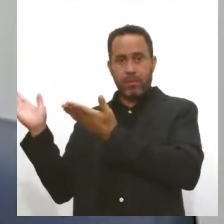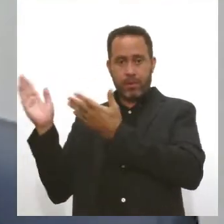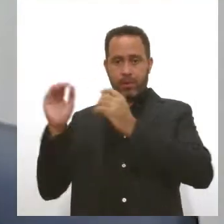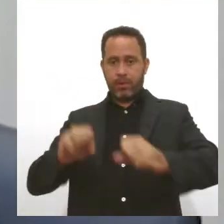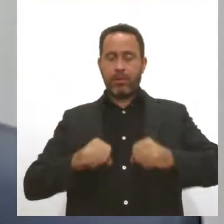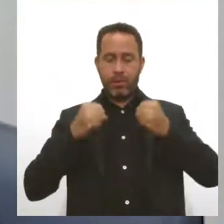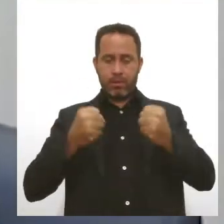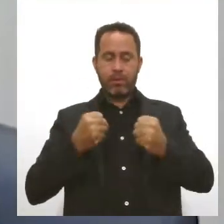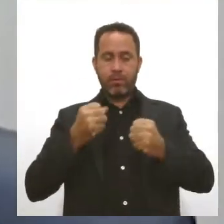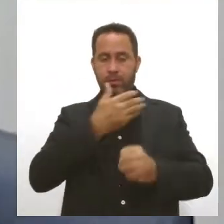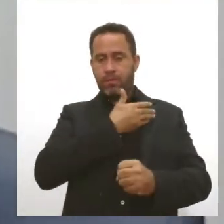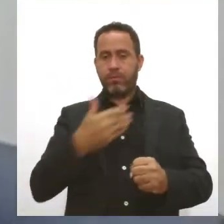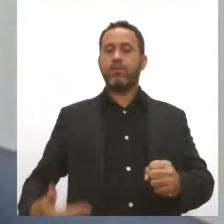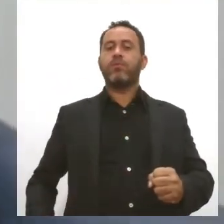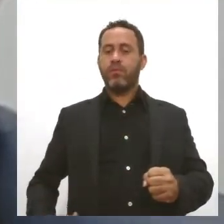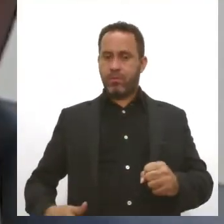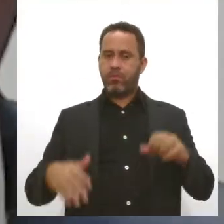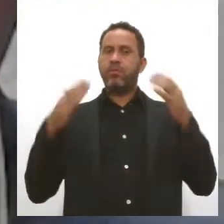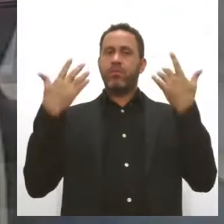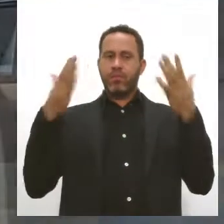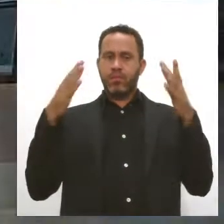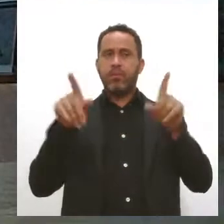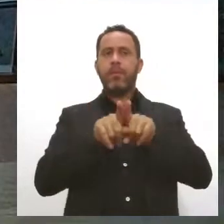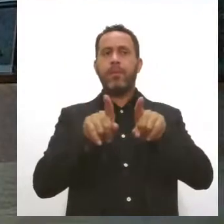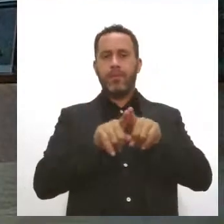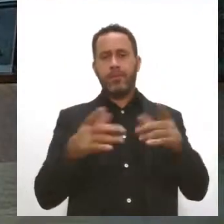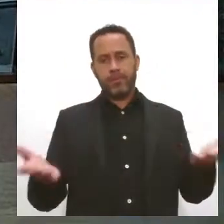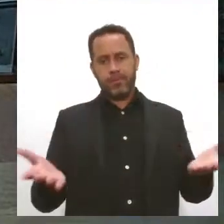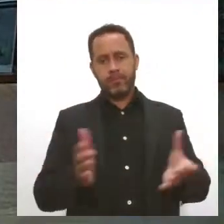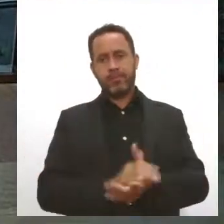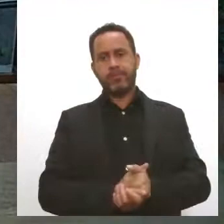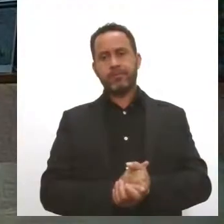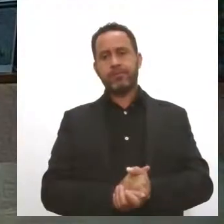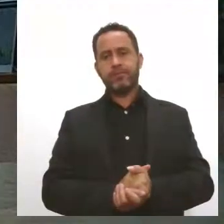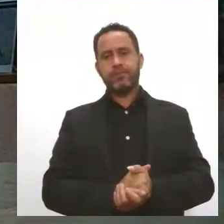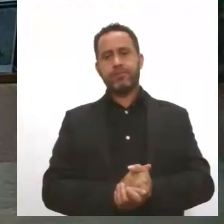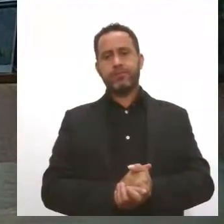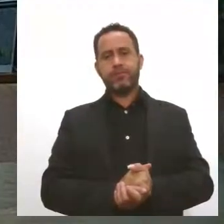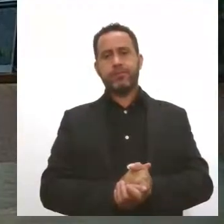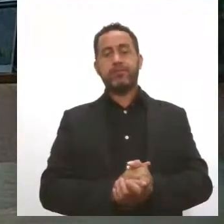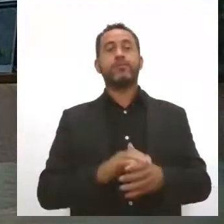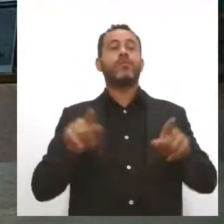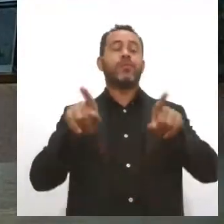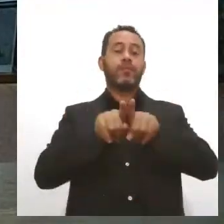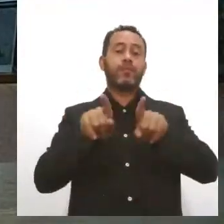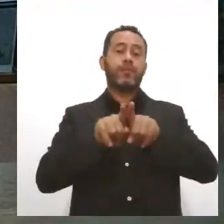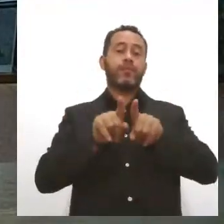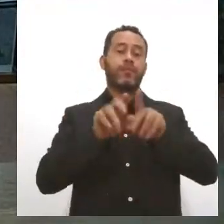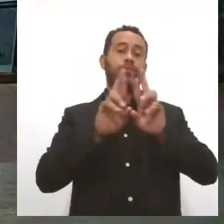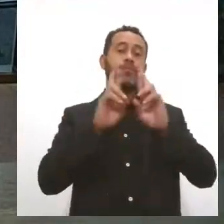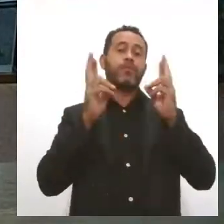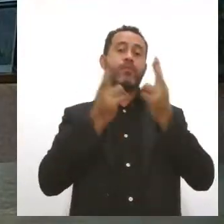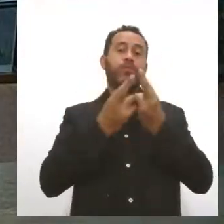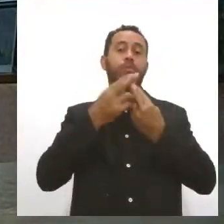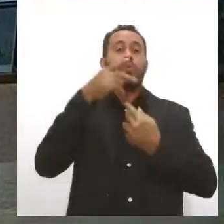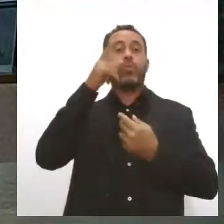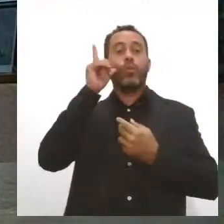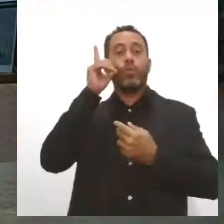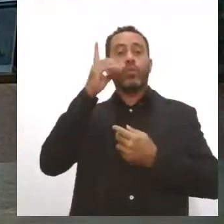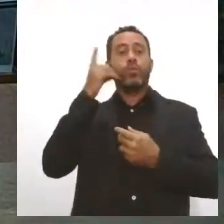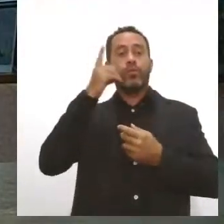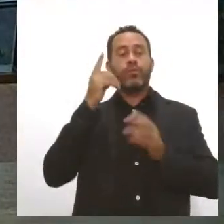governo estadual deveria ser reconhecido. E olha, também na sessão mista de ontem, os deputados apreciaram